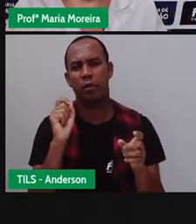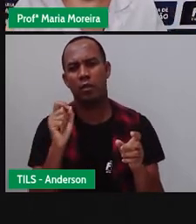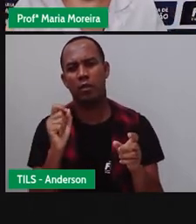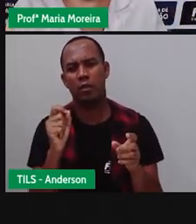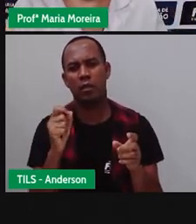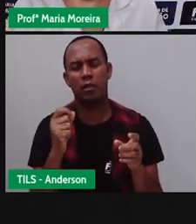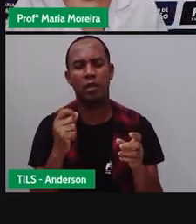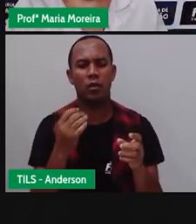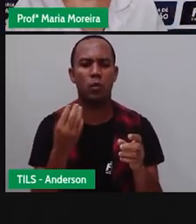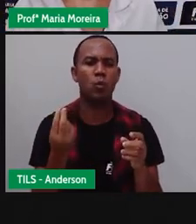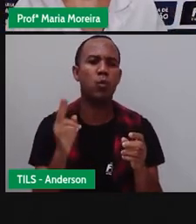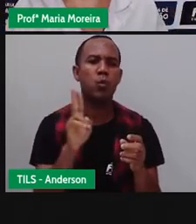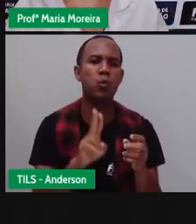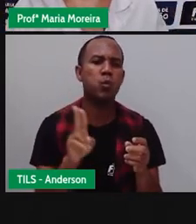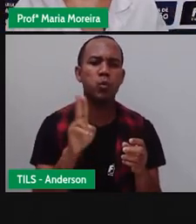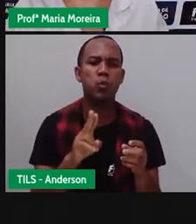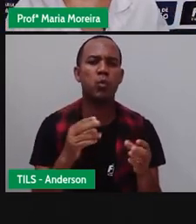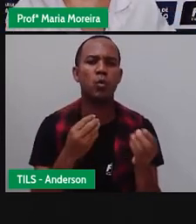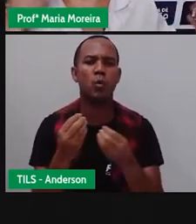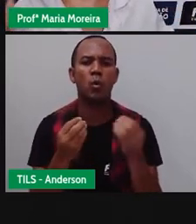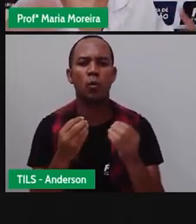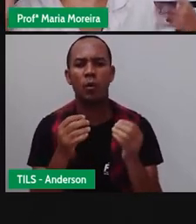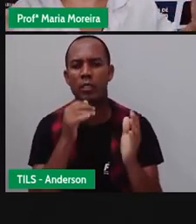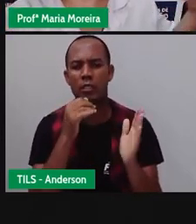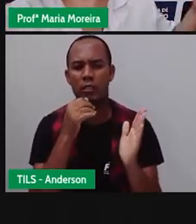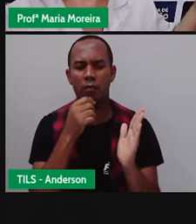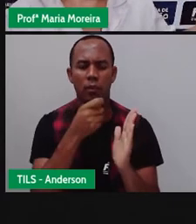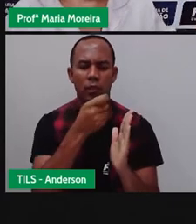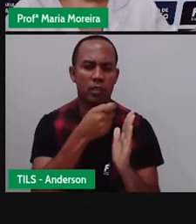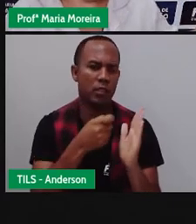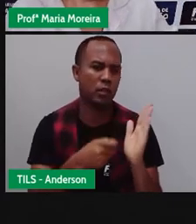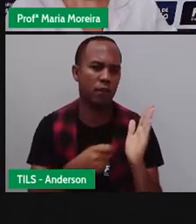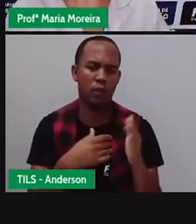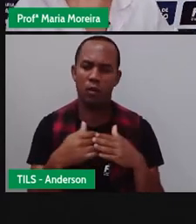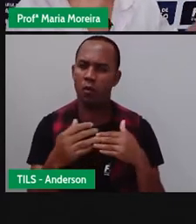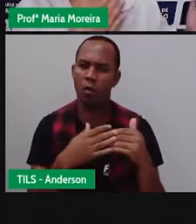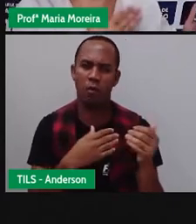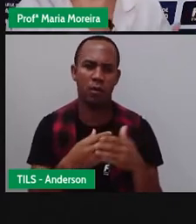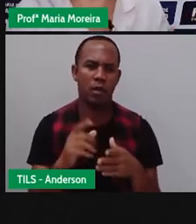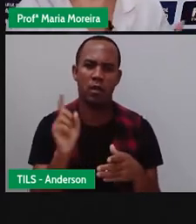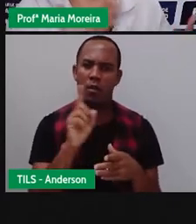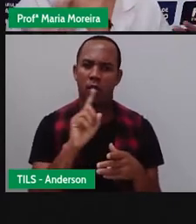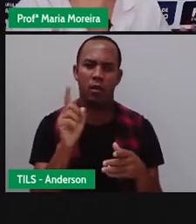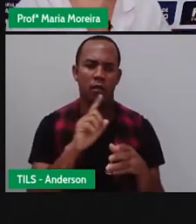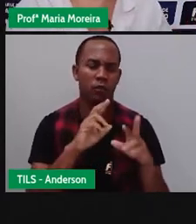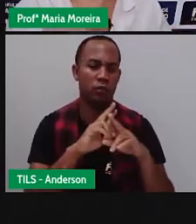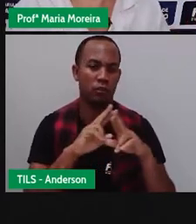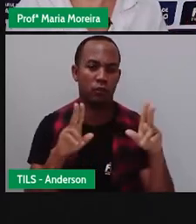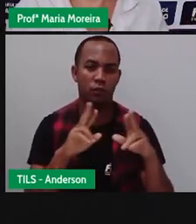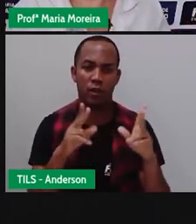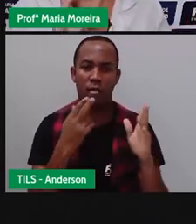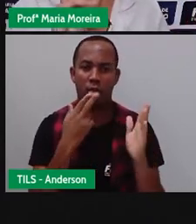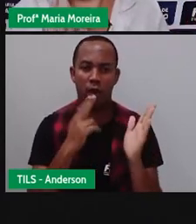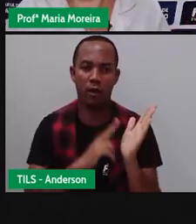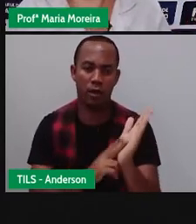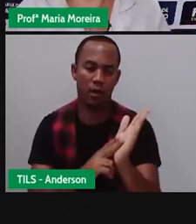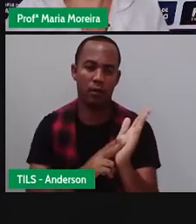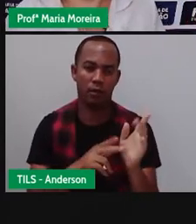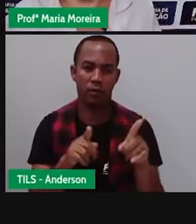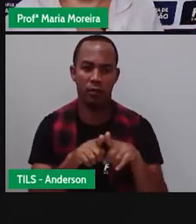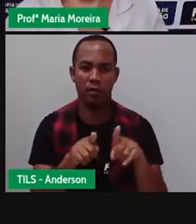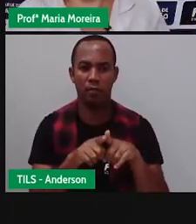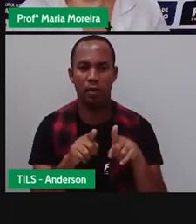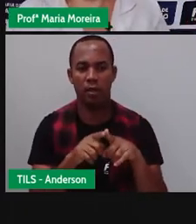esse bilhete. Certo? Eu não posso simplesmente escrever bilhetes aleatórios. Existe uma diferença, né? Entre carta e bilhete que a gente,